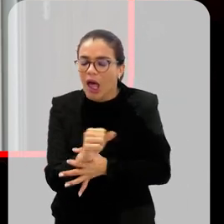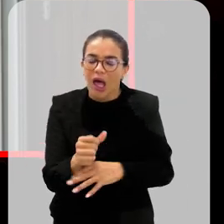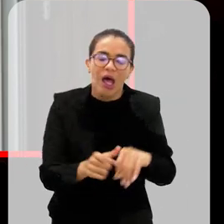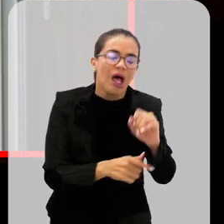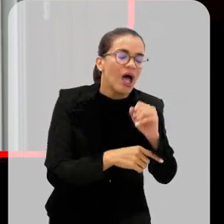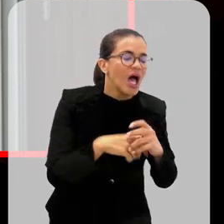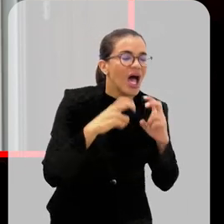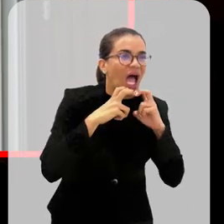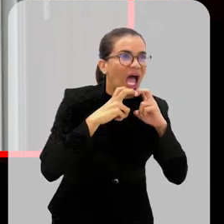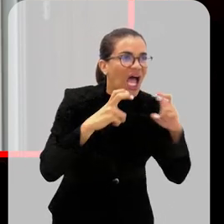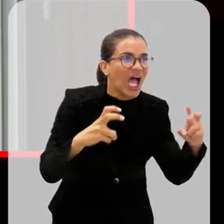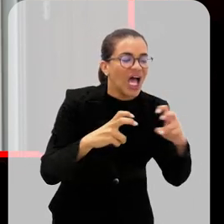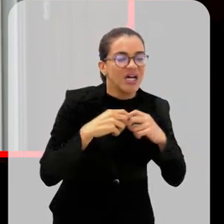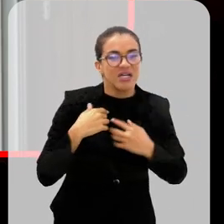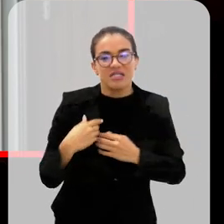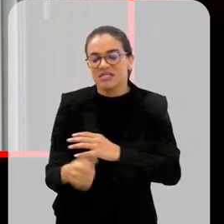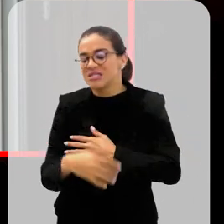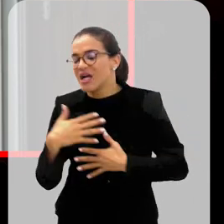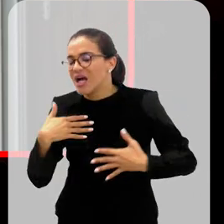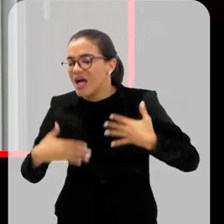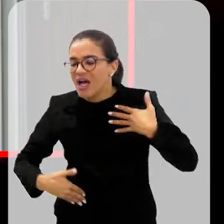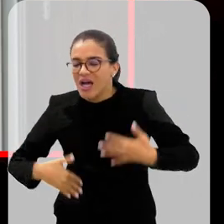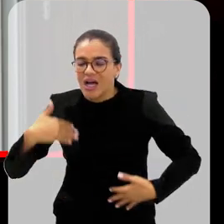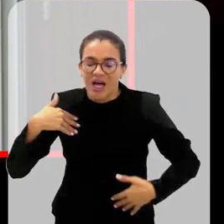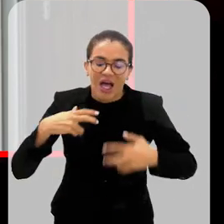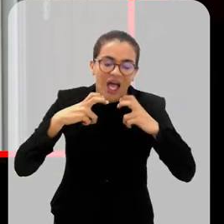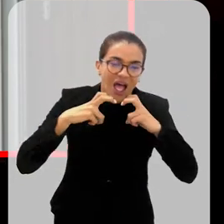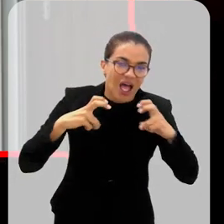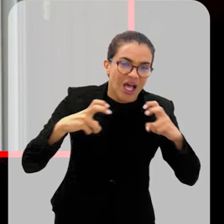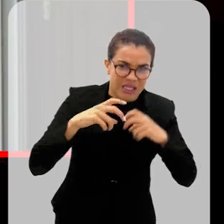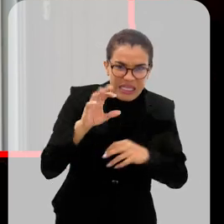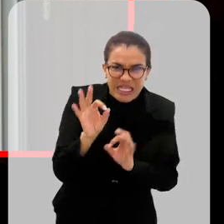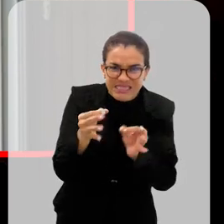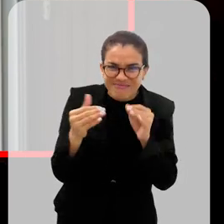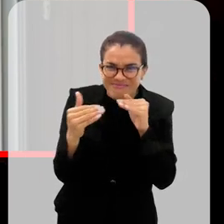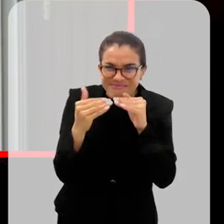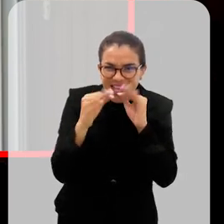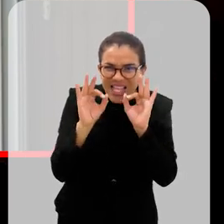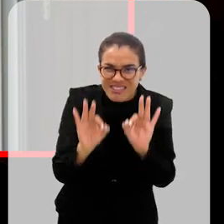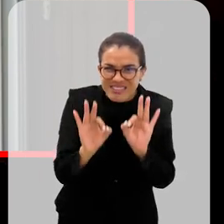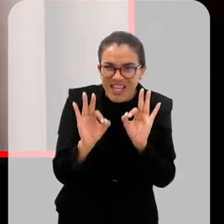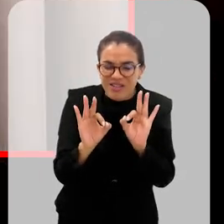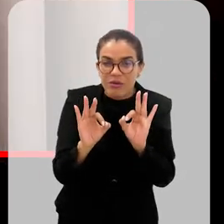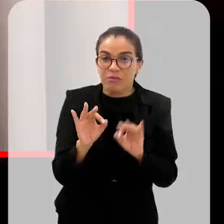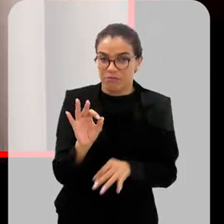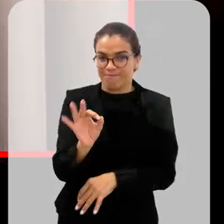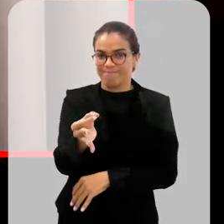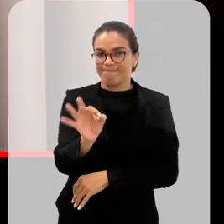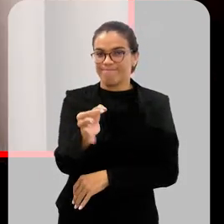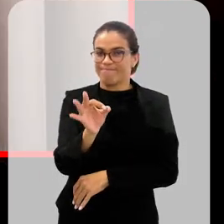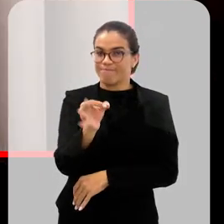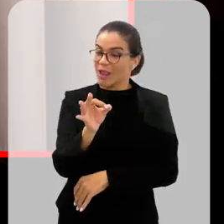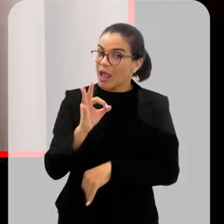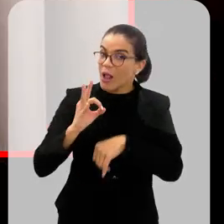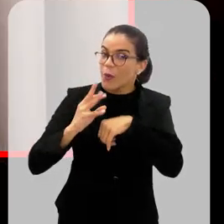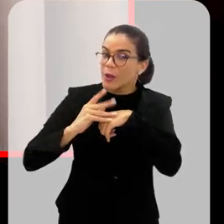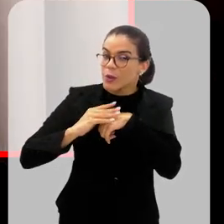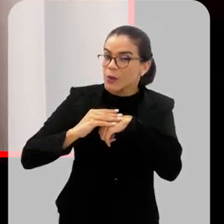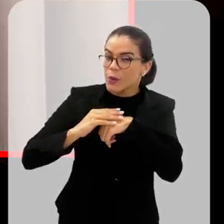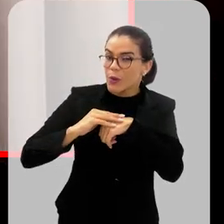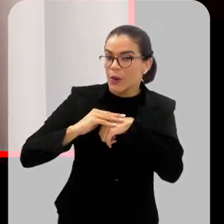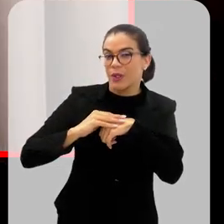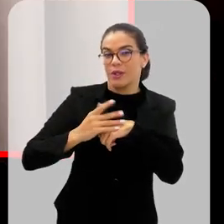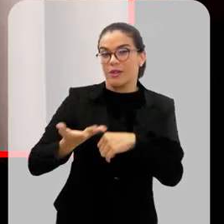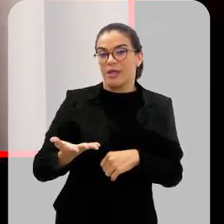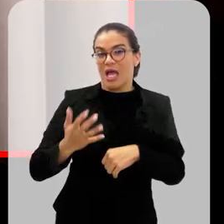articulações, ainda no corpo, em função dessa doença. isso mesmo, Sara? Exatamente. Ela é uma doença,